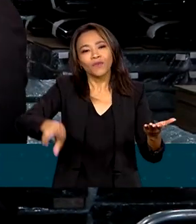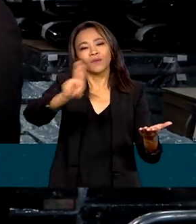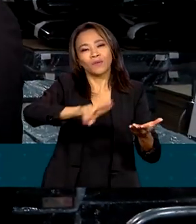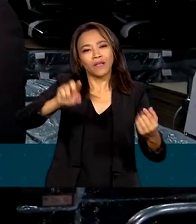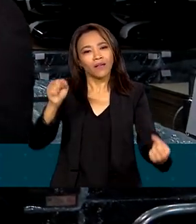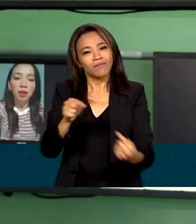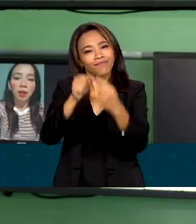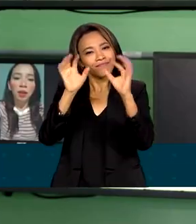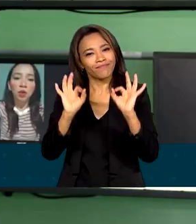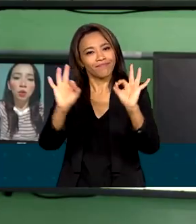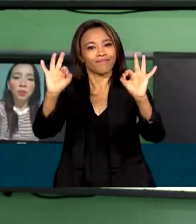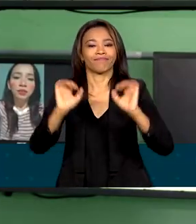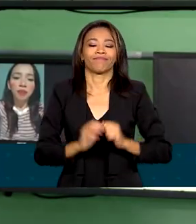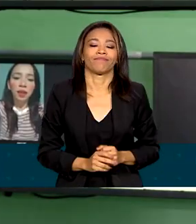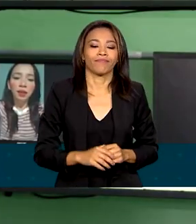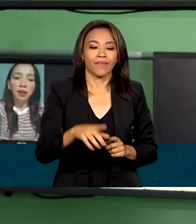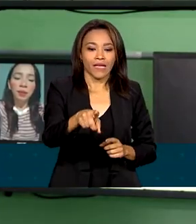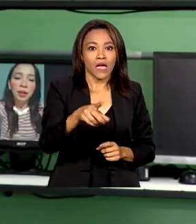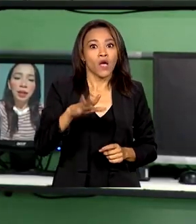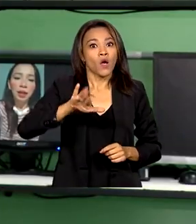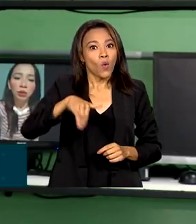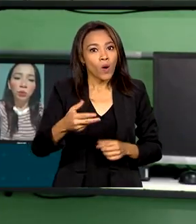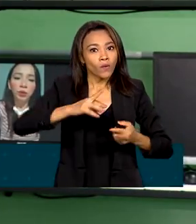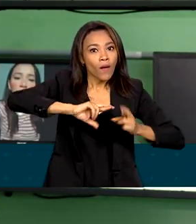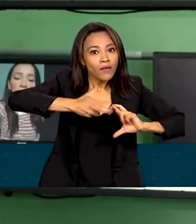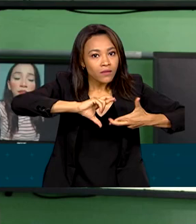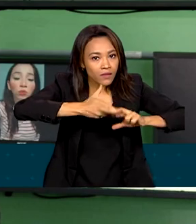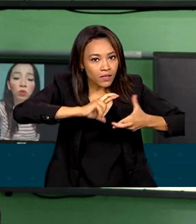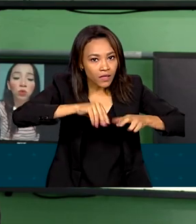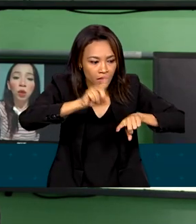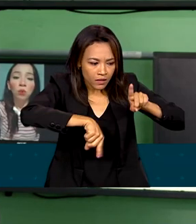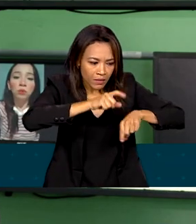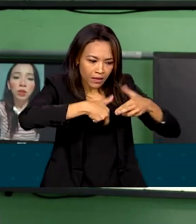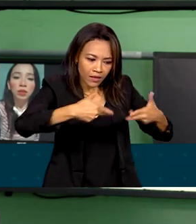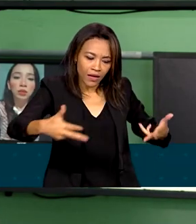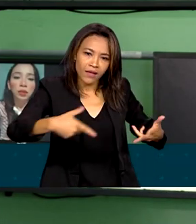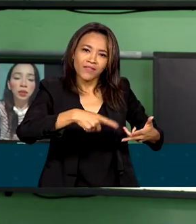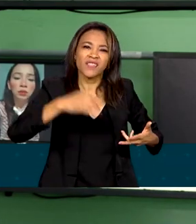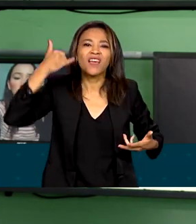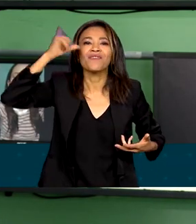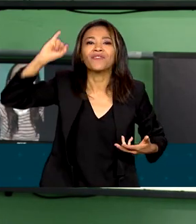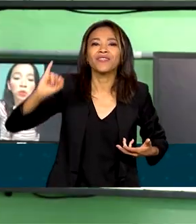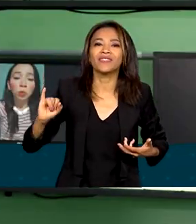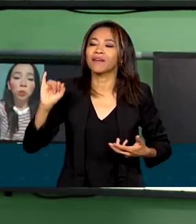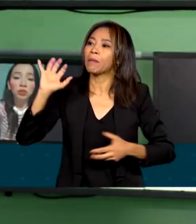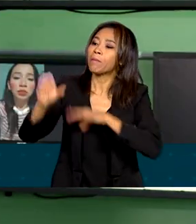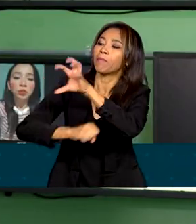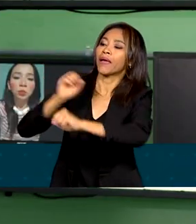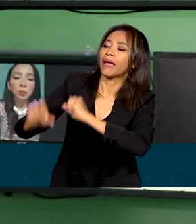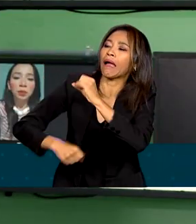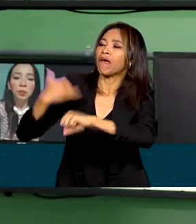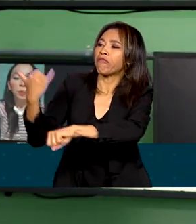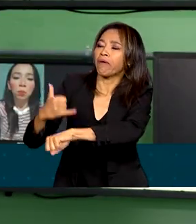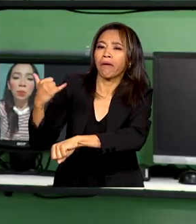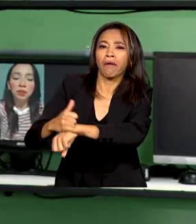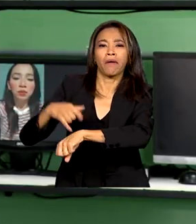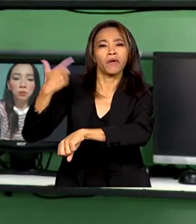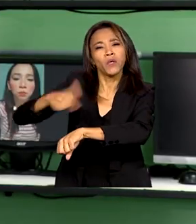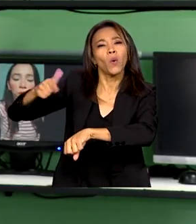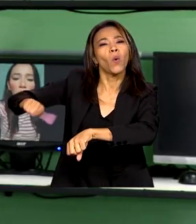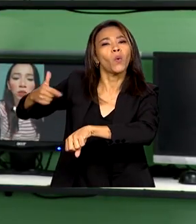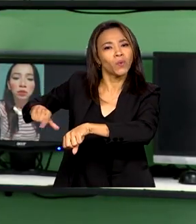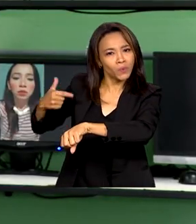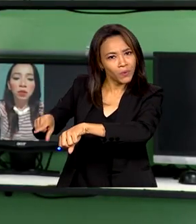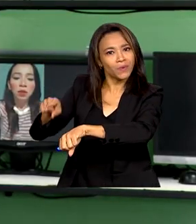correta. Quando você recicla esses equipamentos, você deixa de extrair matéria virgem da natureza, ferro, alumínio e tantos outros